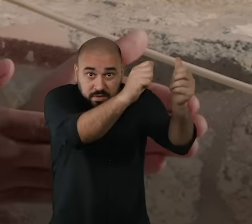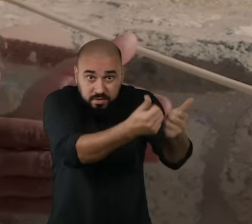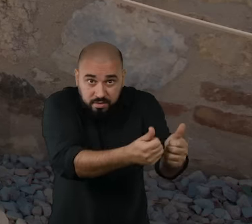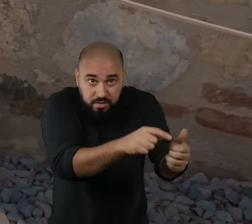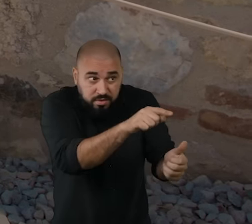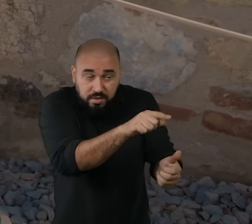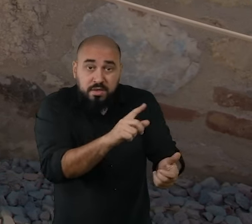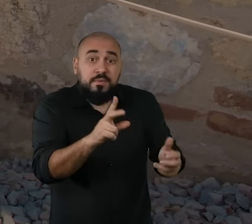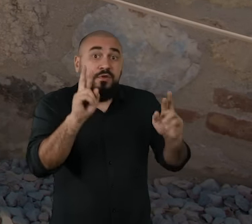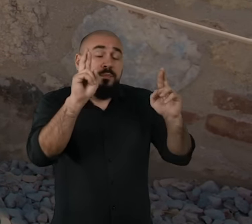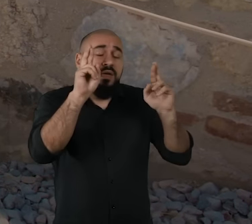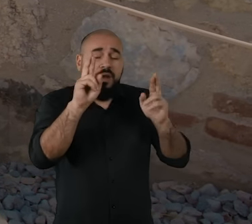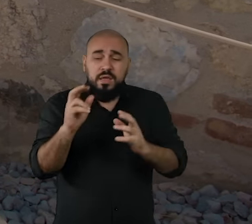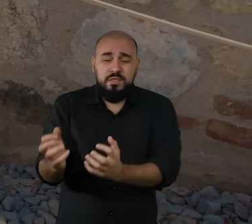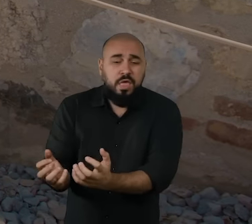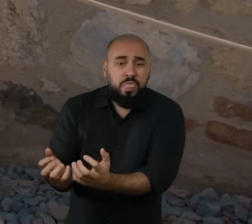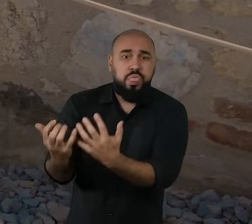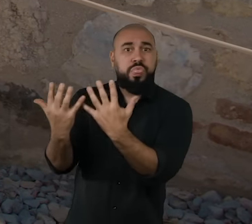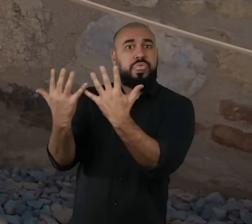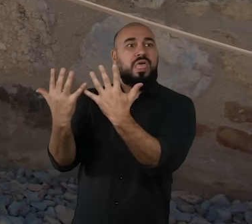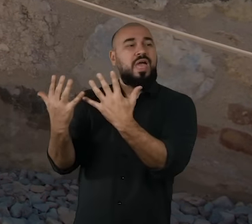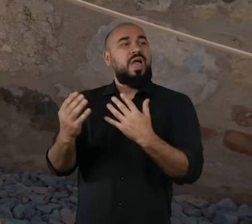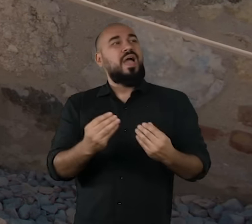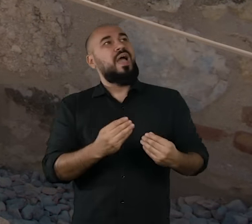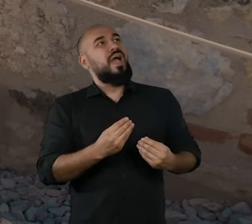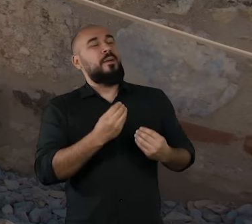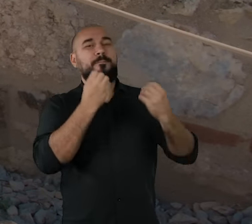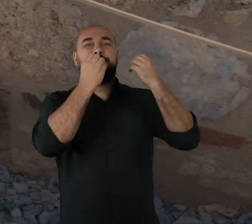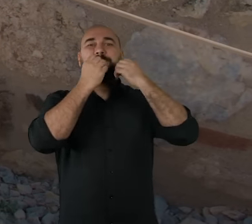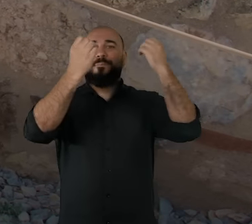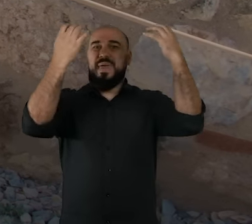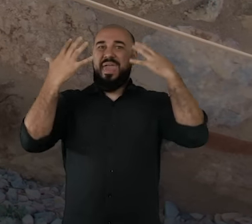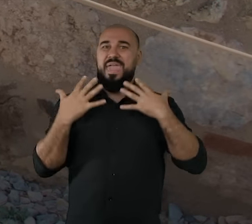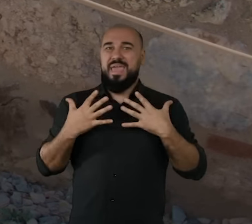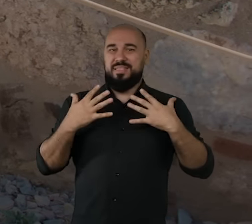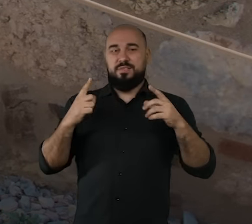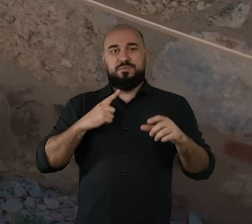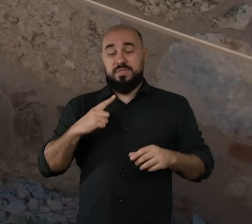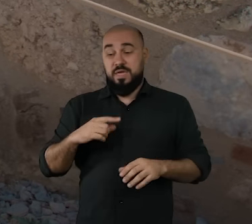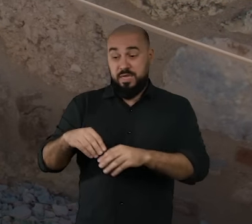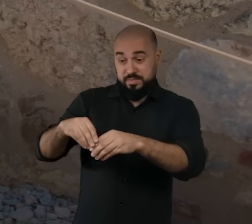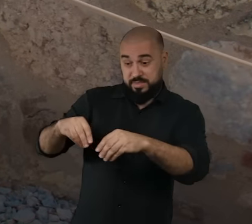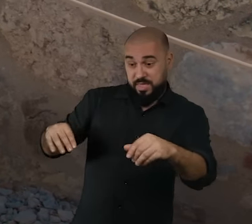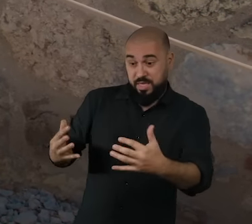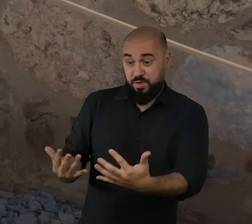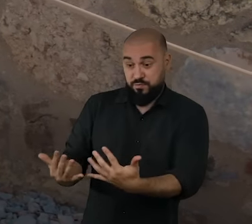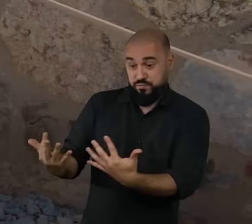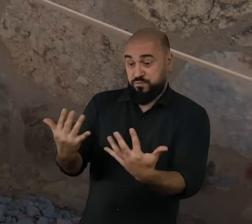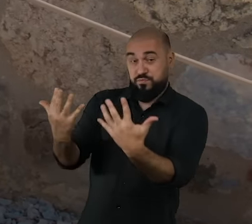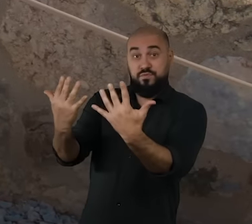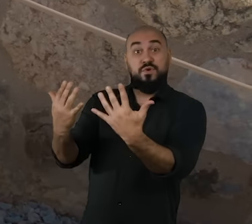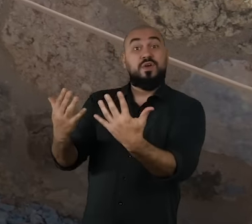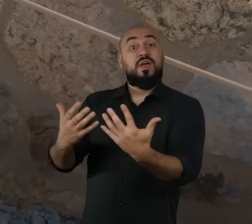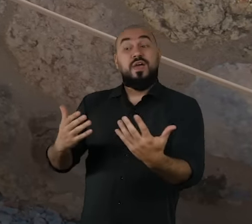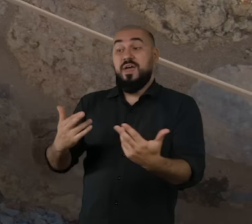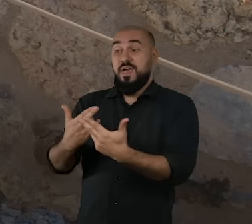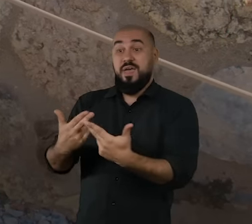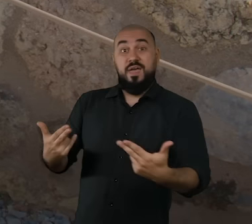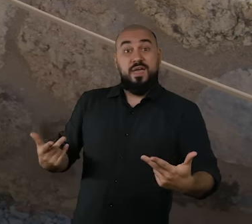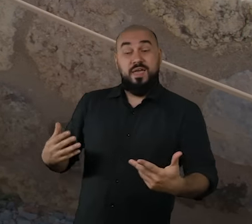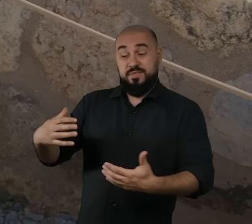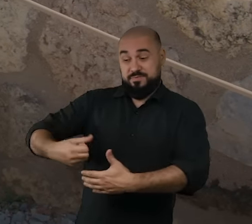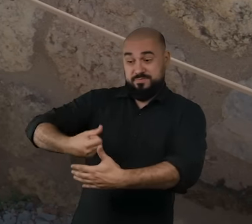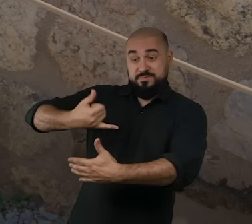Deméter, da esperança de que a sua bênção pudesse fazer com que a terra produzisse e desse frutos.